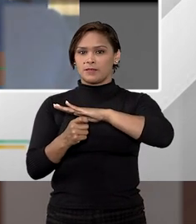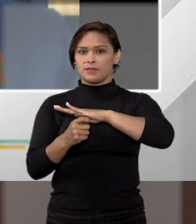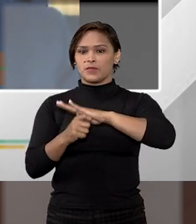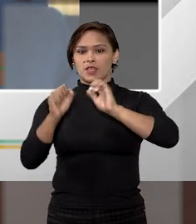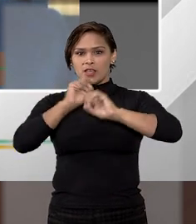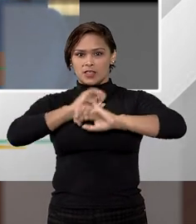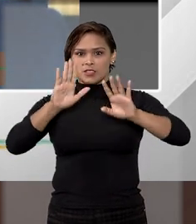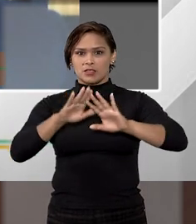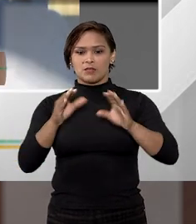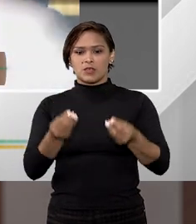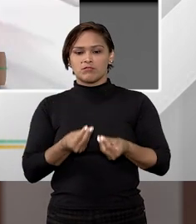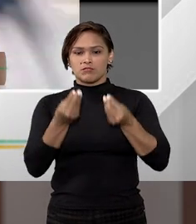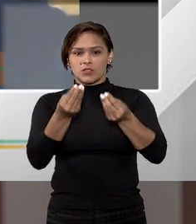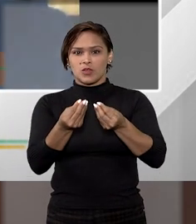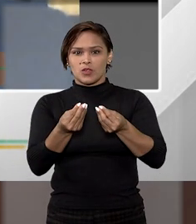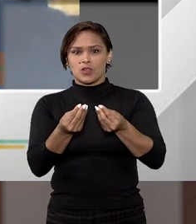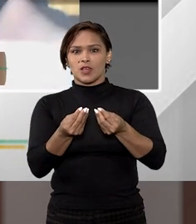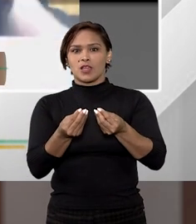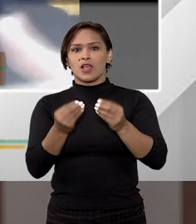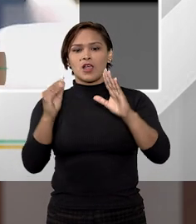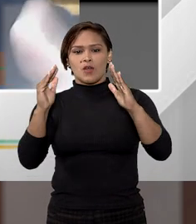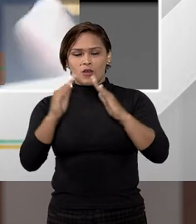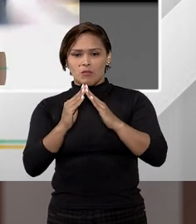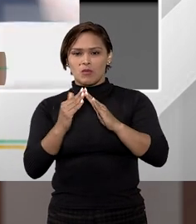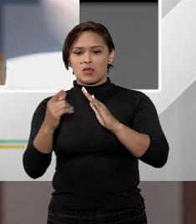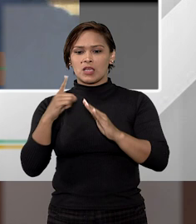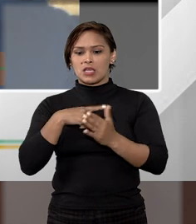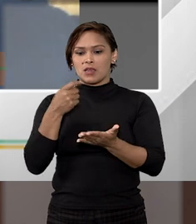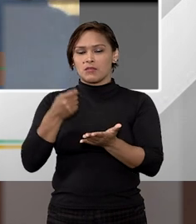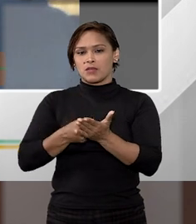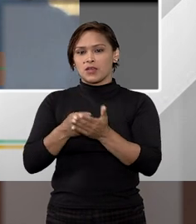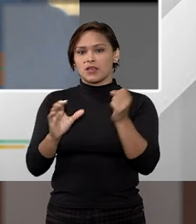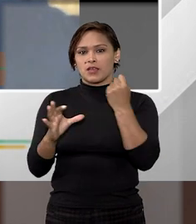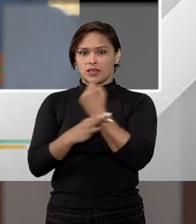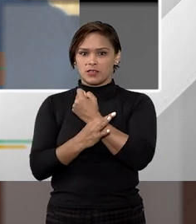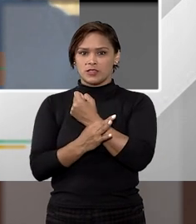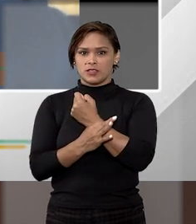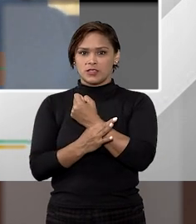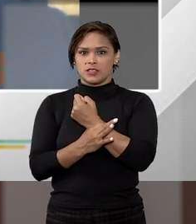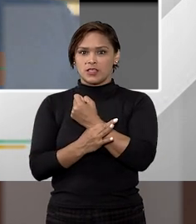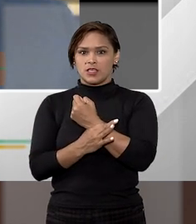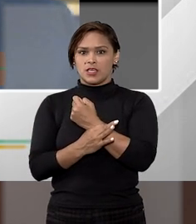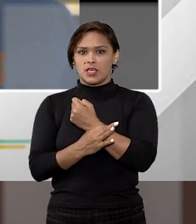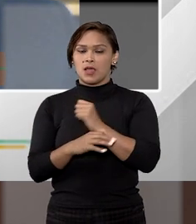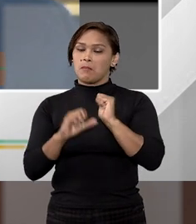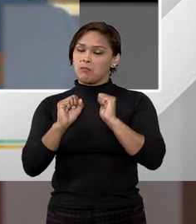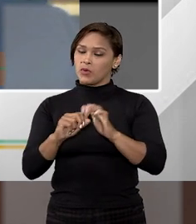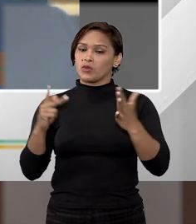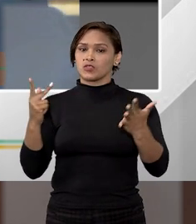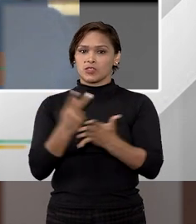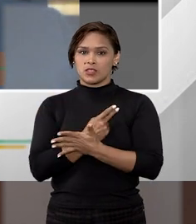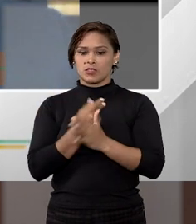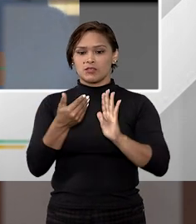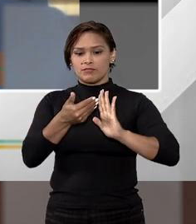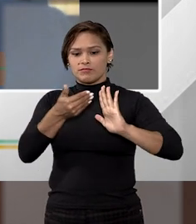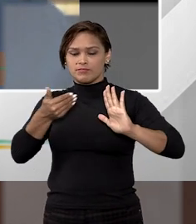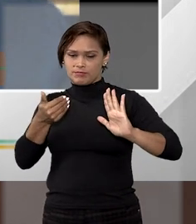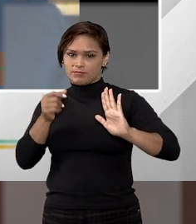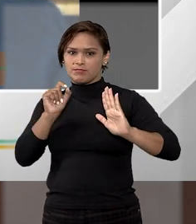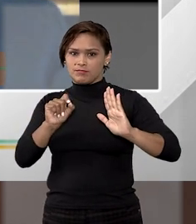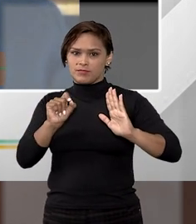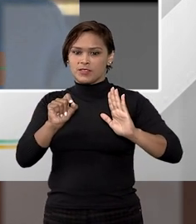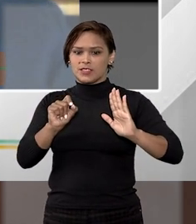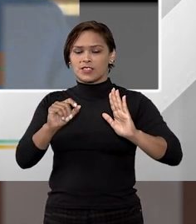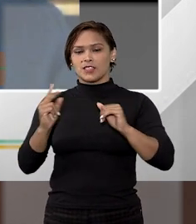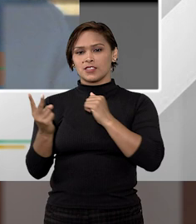expressamente colocar aquele bem como o imóvel que ele tem para garantir, ele vai estar sujeito a ter afastado